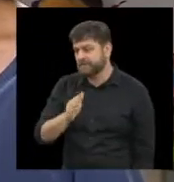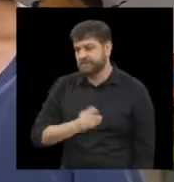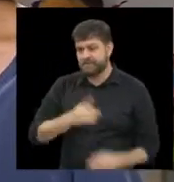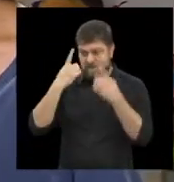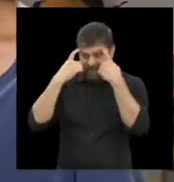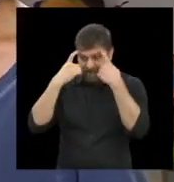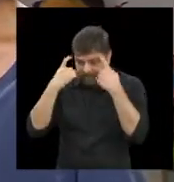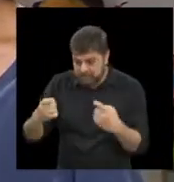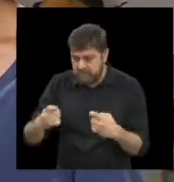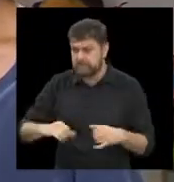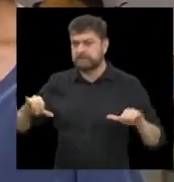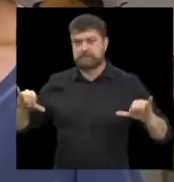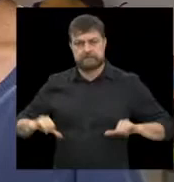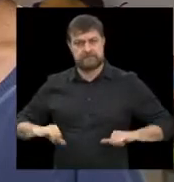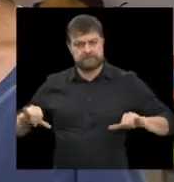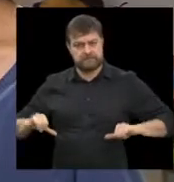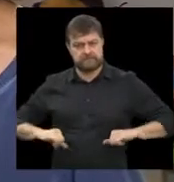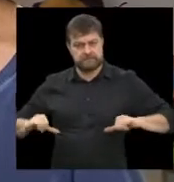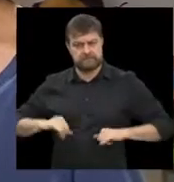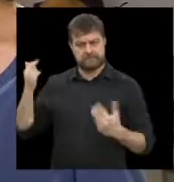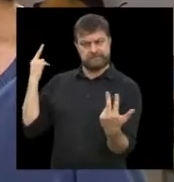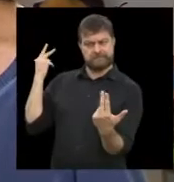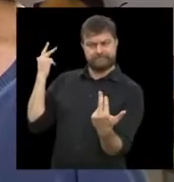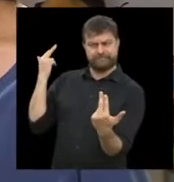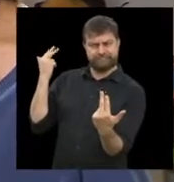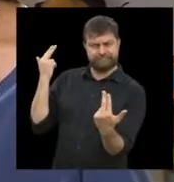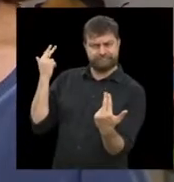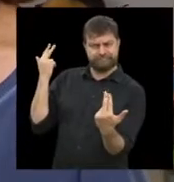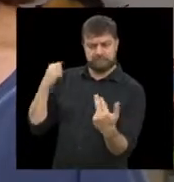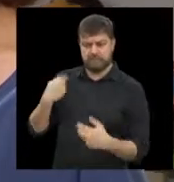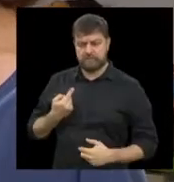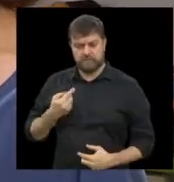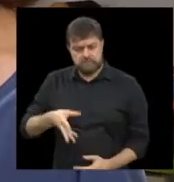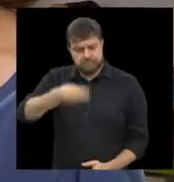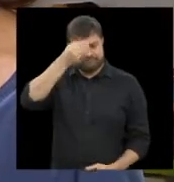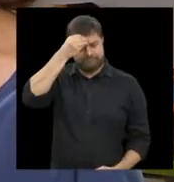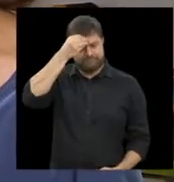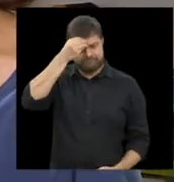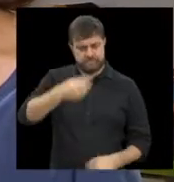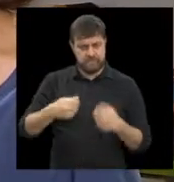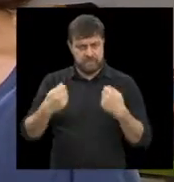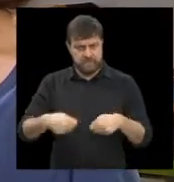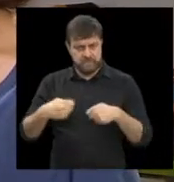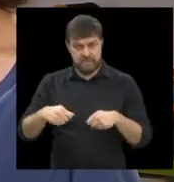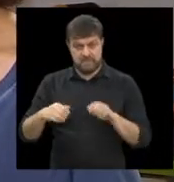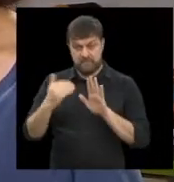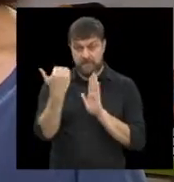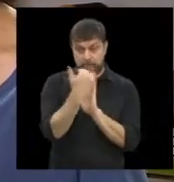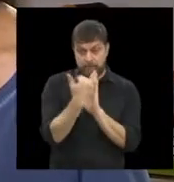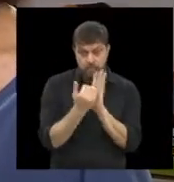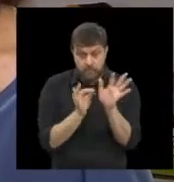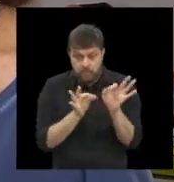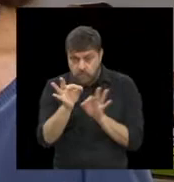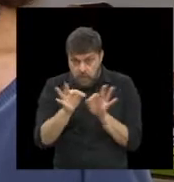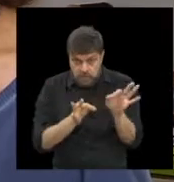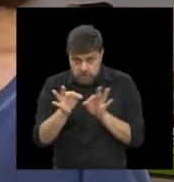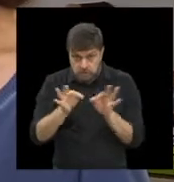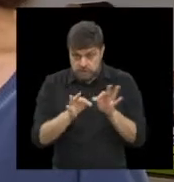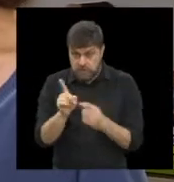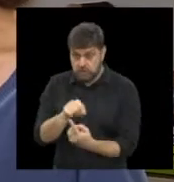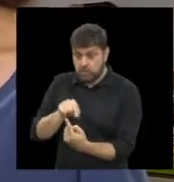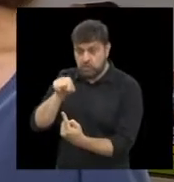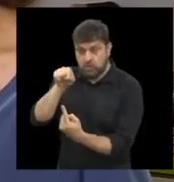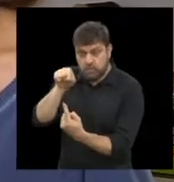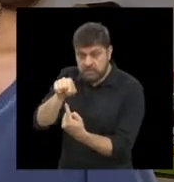as mesmas questões de violência. Então, entendeu-se que precisava haver um projeto, criar um